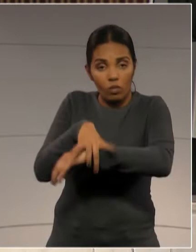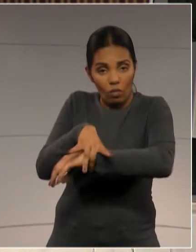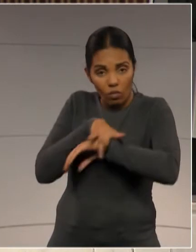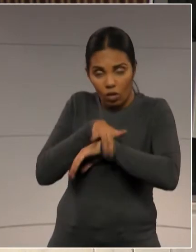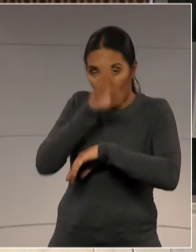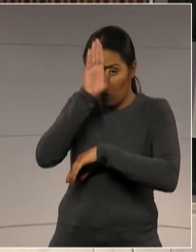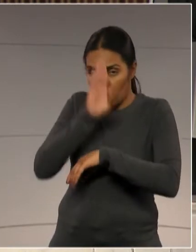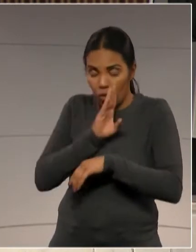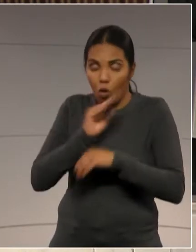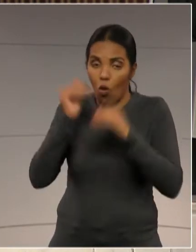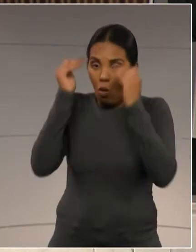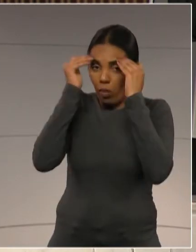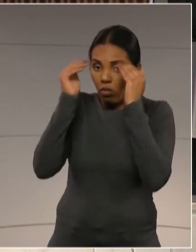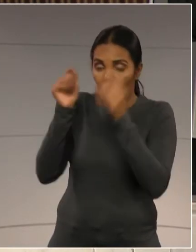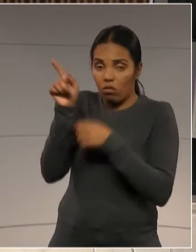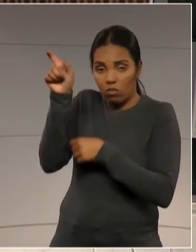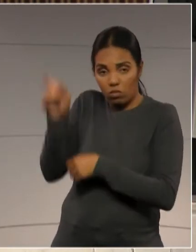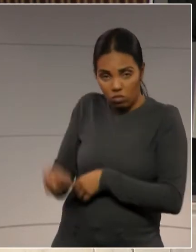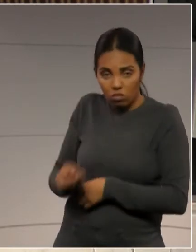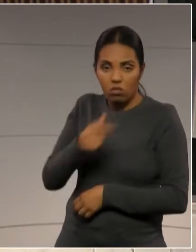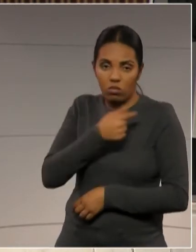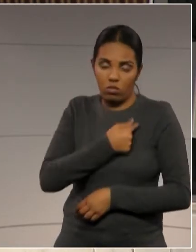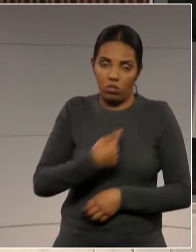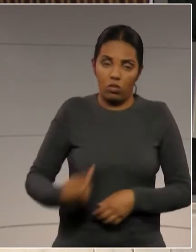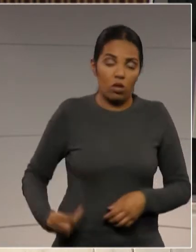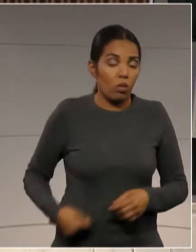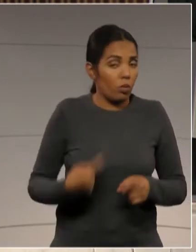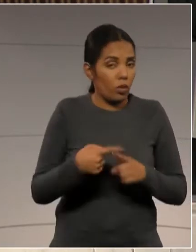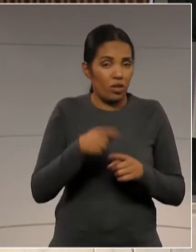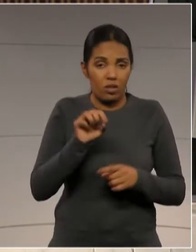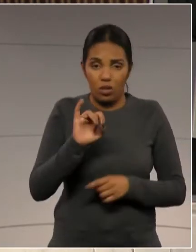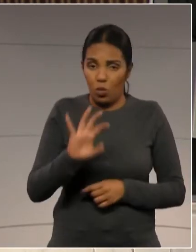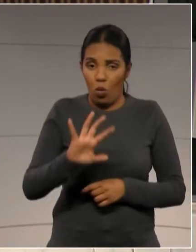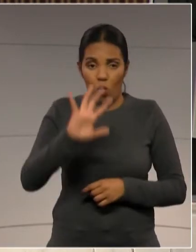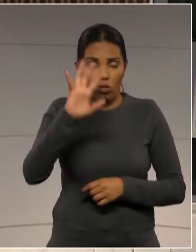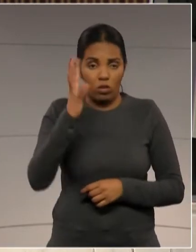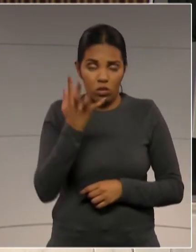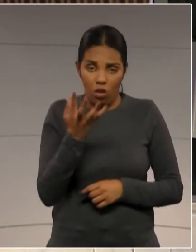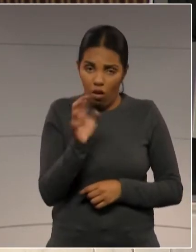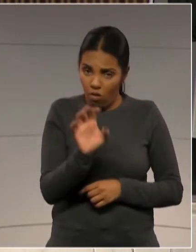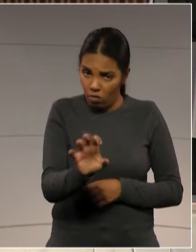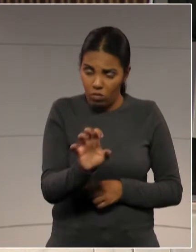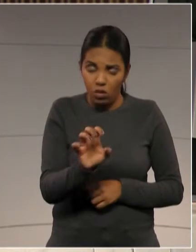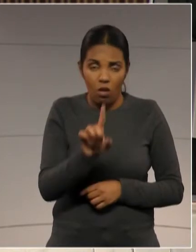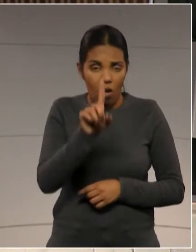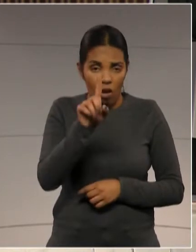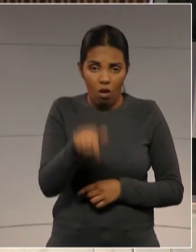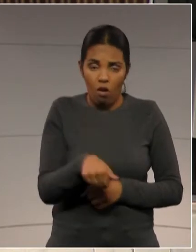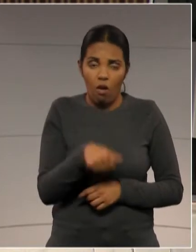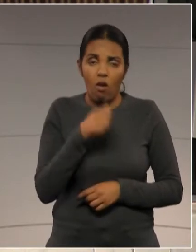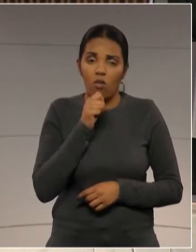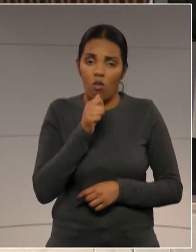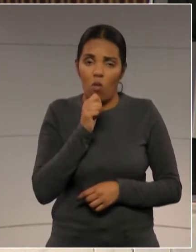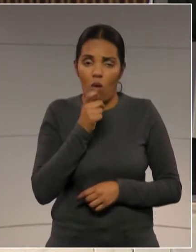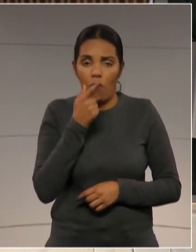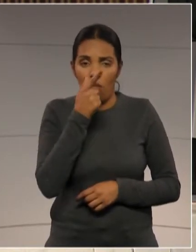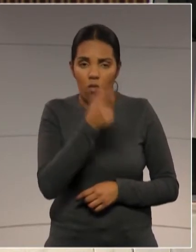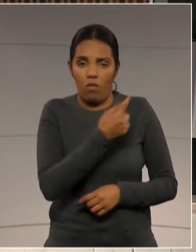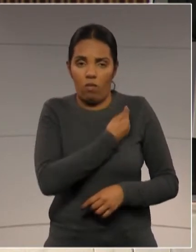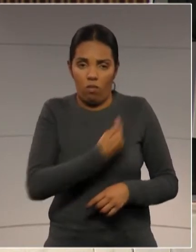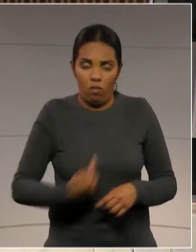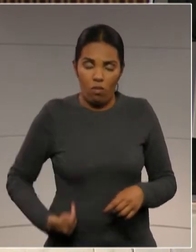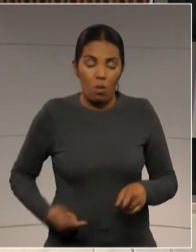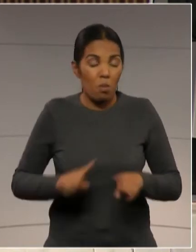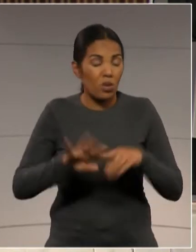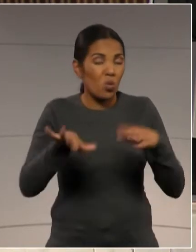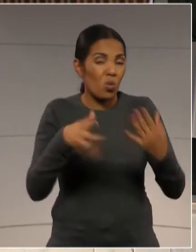por obrigação, se reportar. Se não for assim, as declarações soam apenas como panfletárias e aí, como